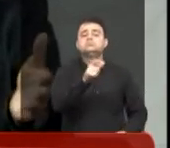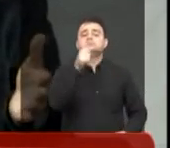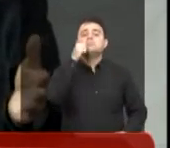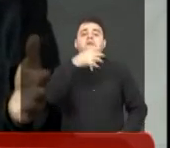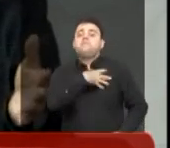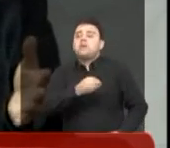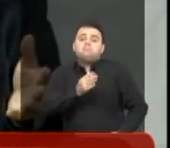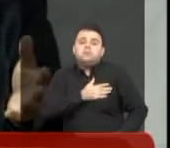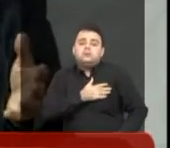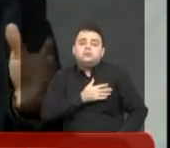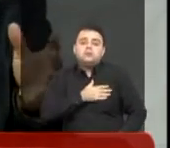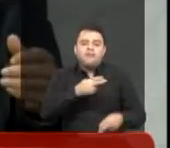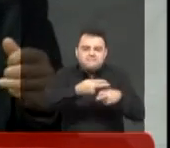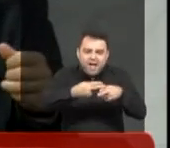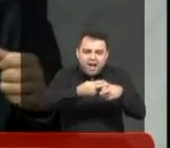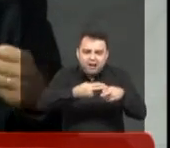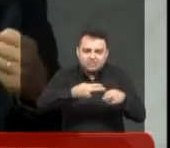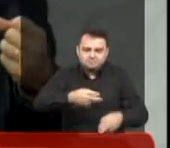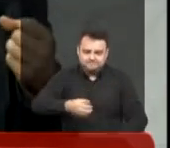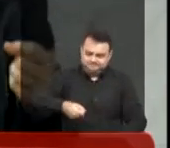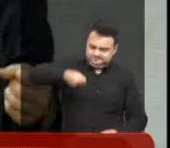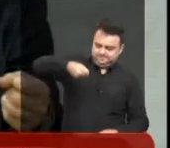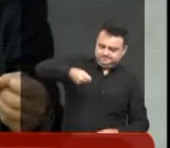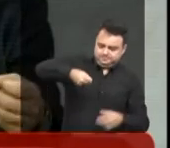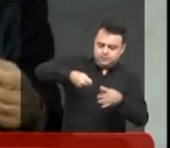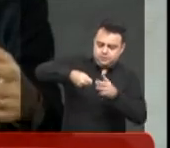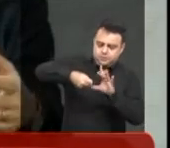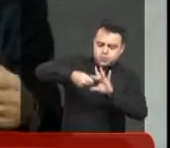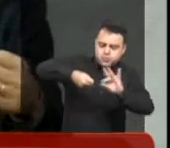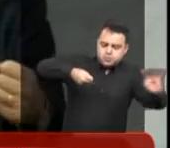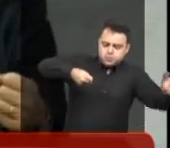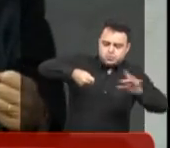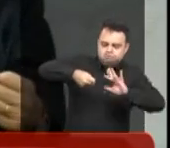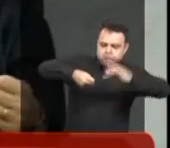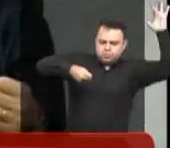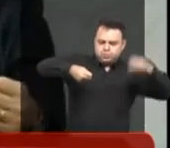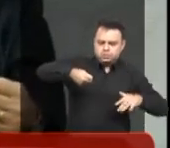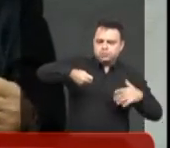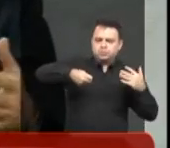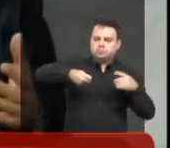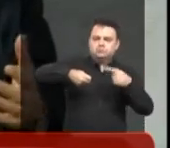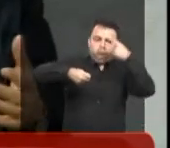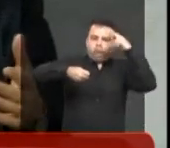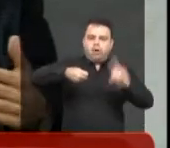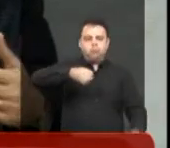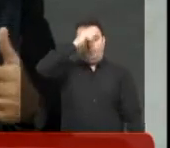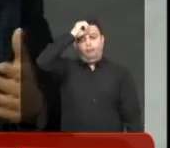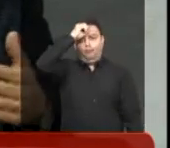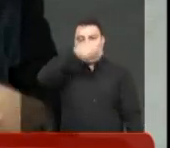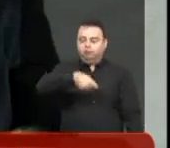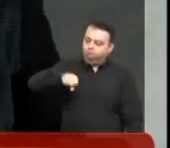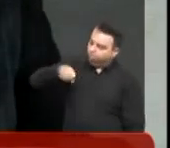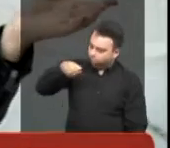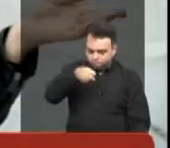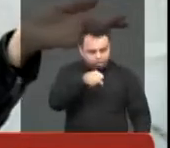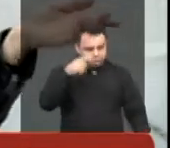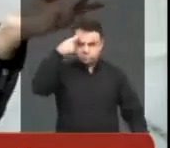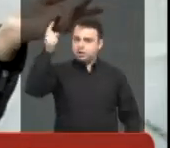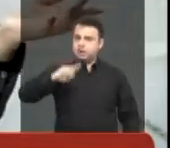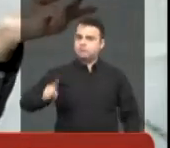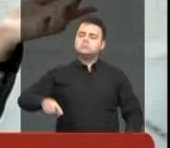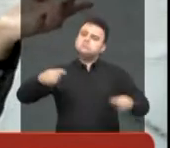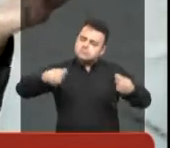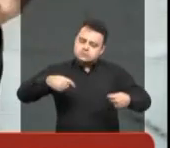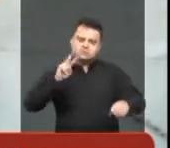você der uma faca para ela, ela não sabe a diferença de pegar no cabo ou pegar pela lâmina. Ela pode ser guardada. Durante a audiência mesmo, algumas